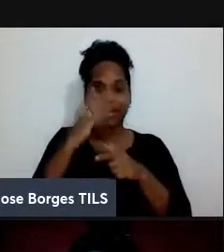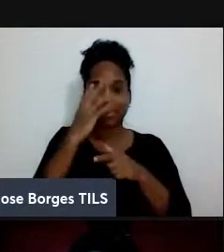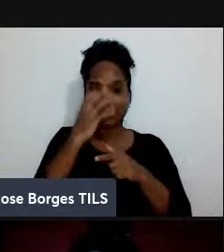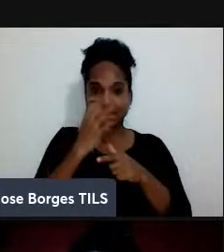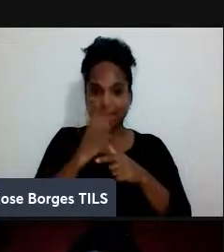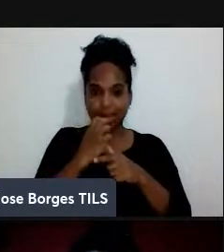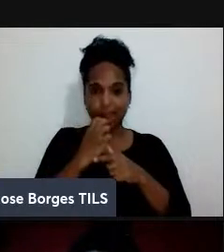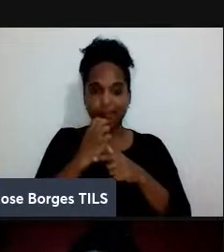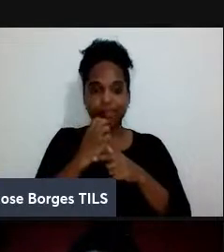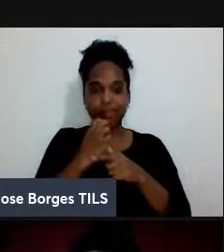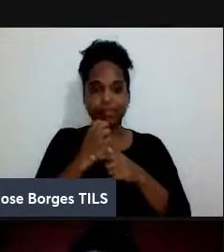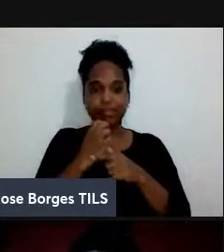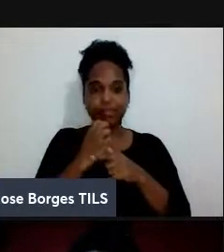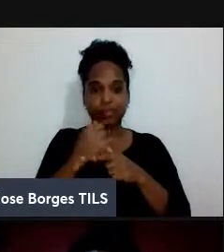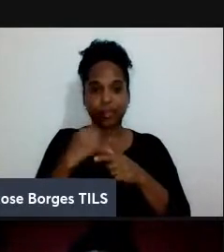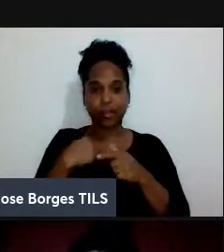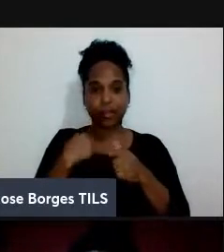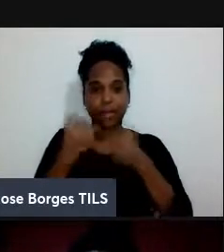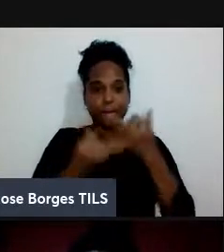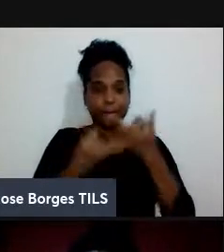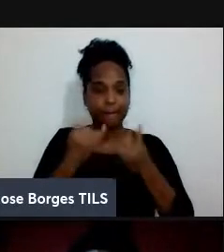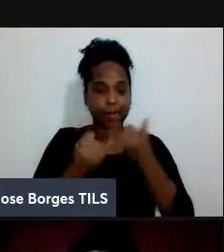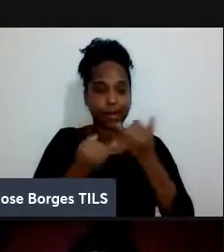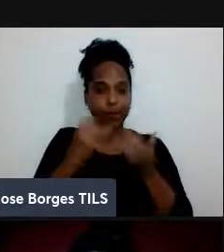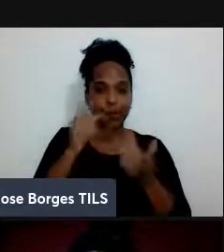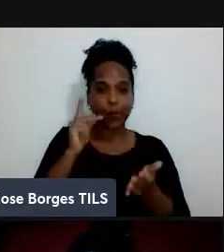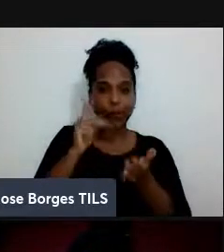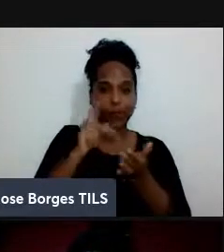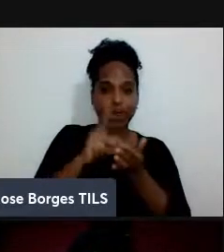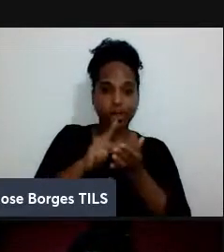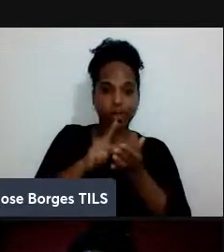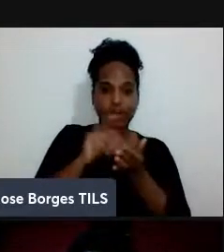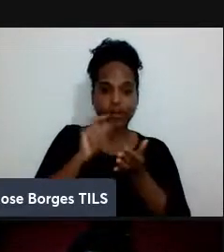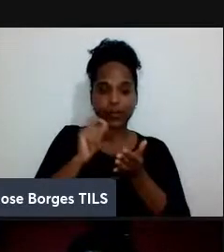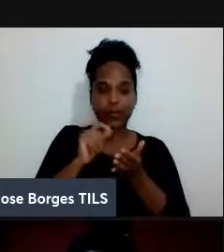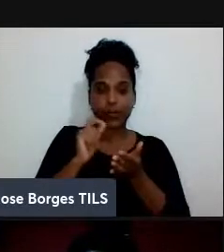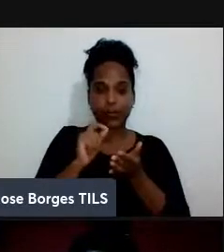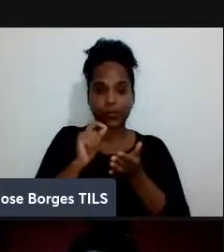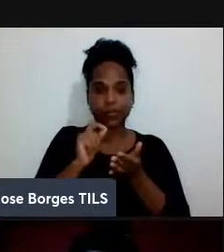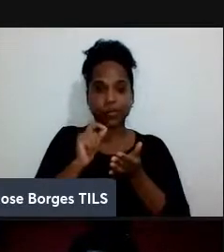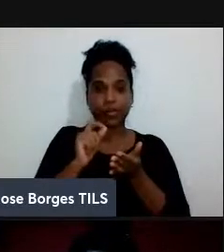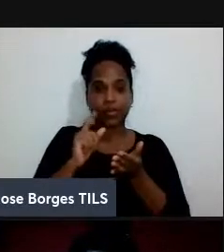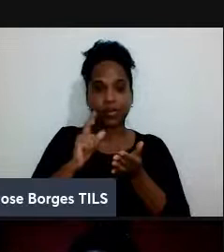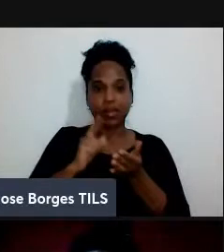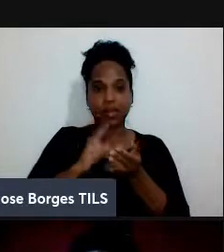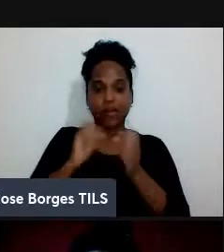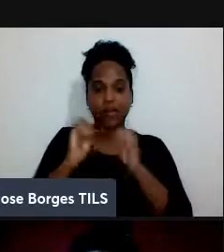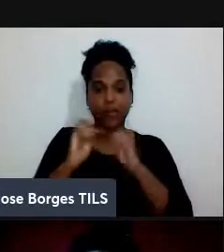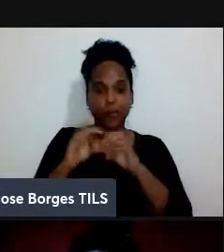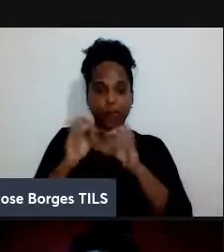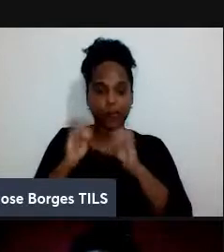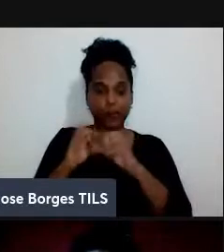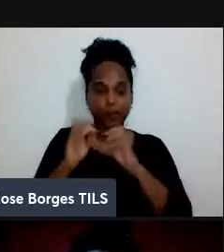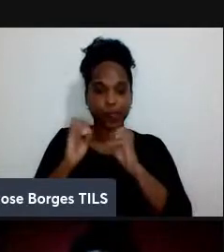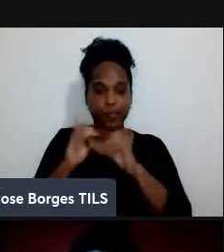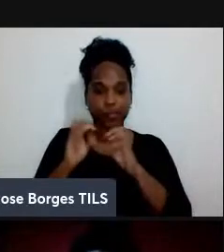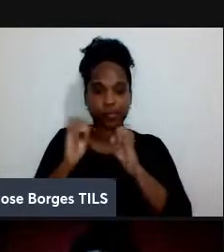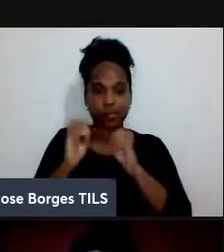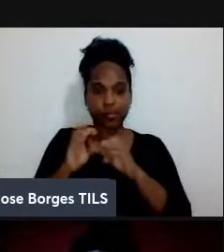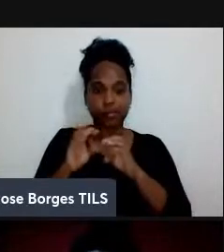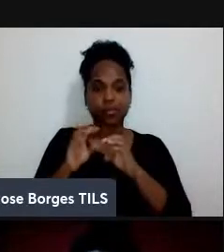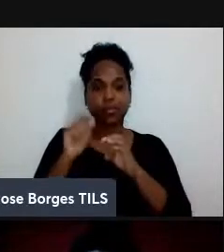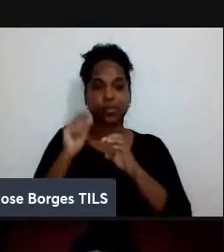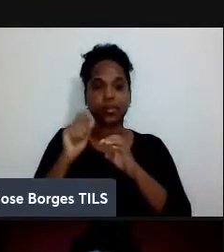eu brinco mas na verdade não era para brincar né que eu dou aula também na engenharia e